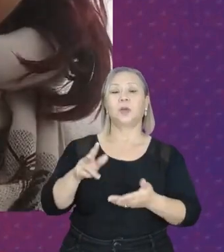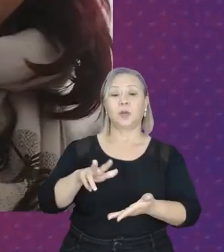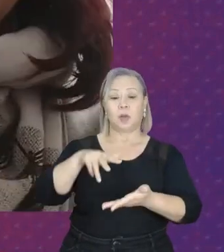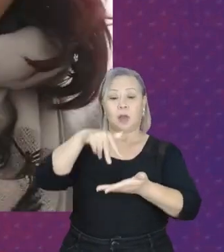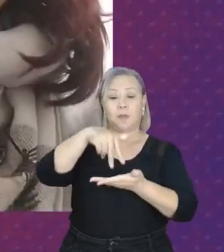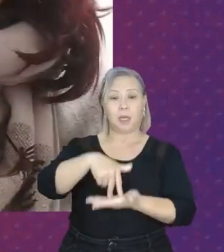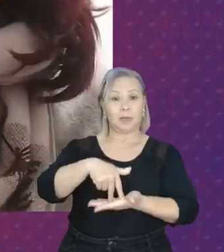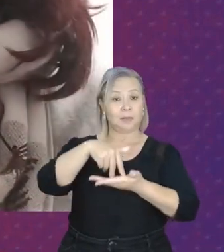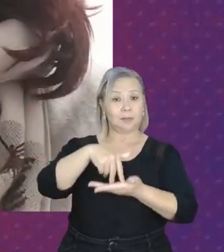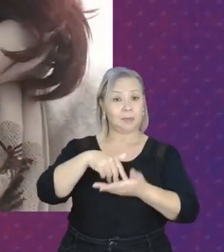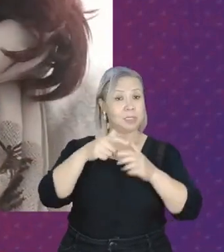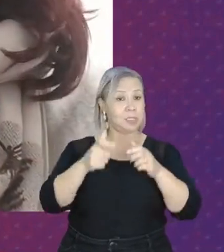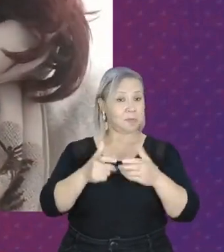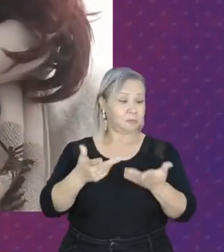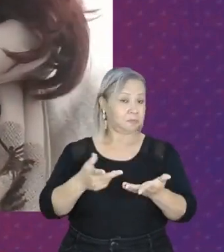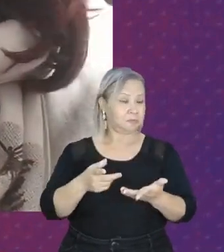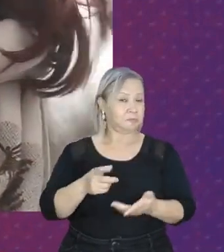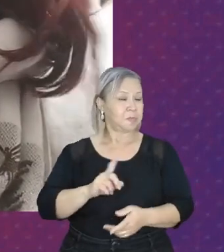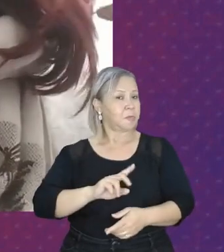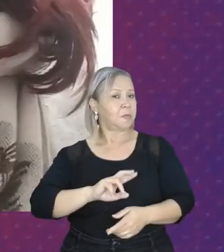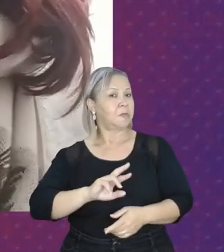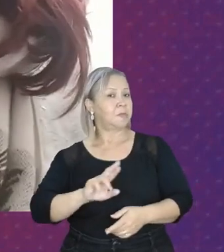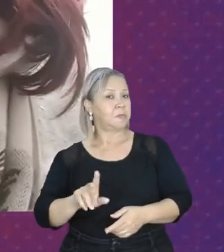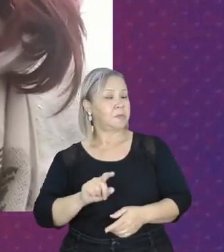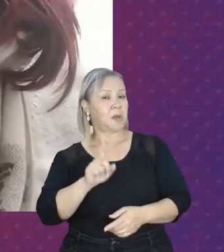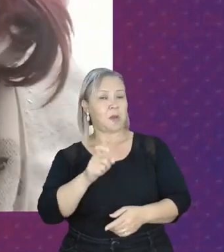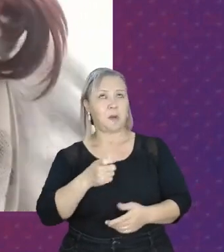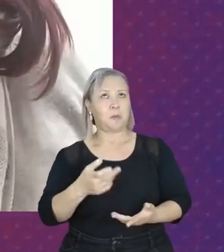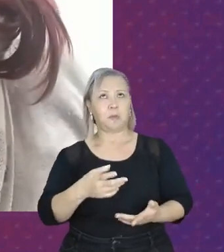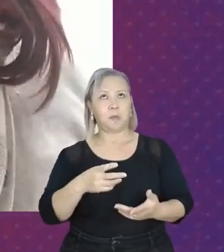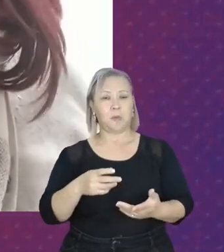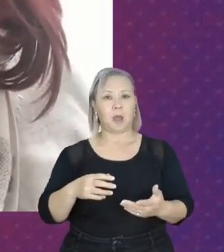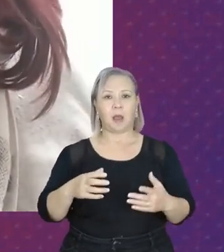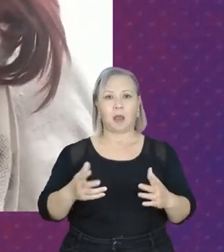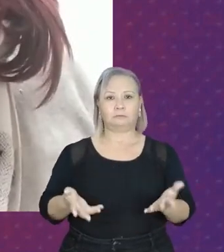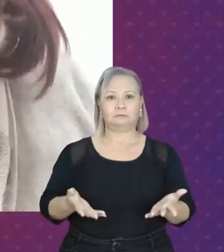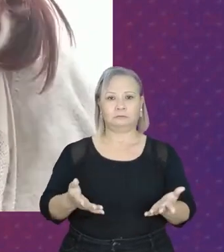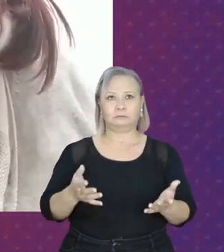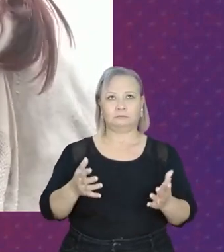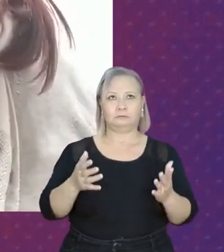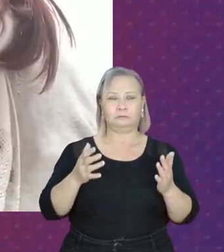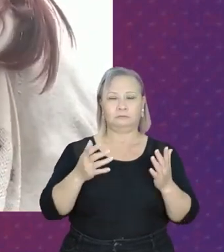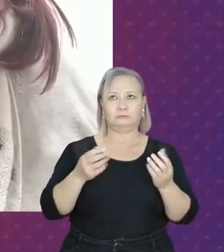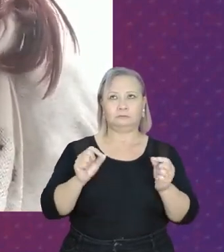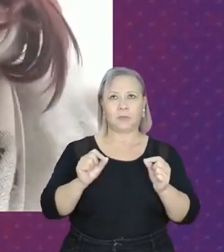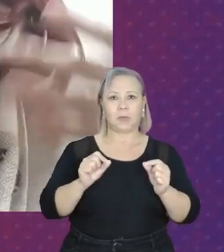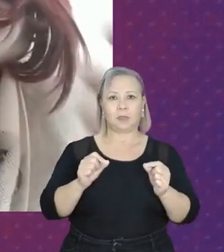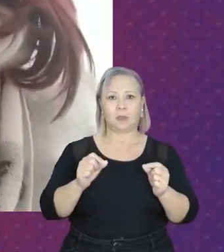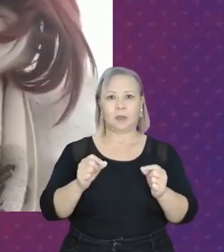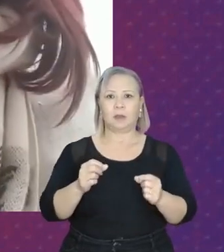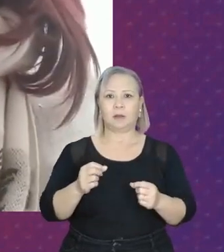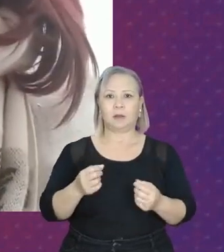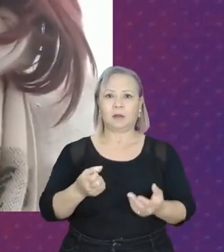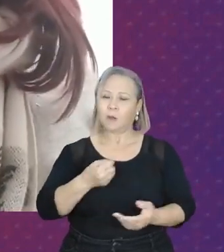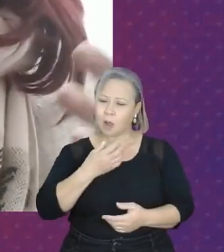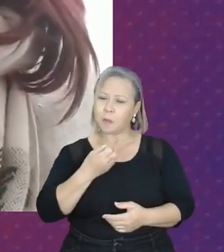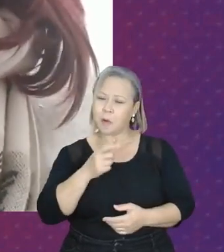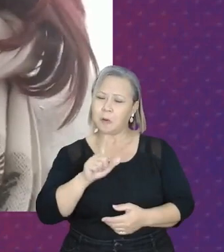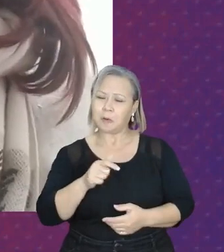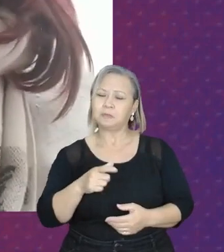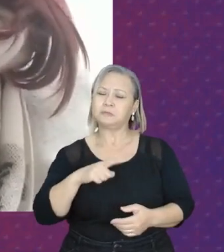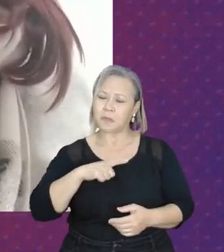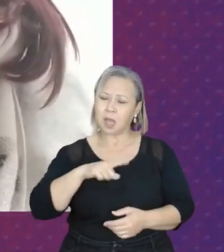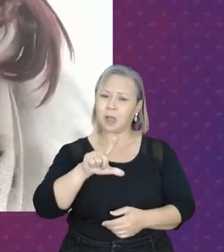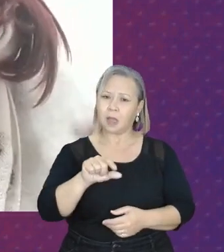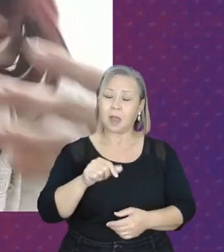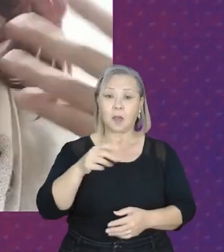lugar, não que não seja um lugar de honra, tem muitas mulheres que optam por serem donas de